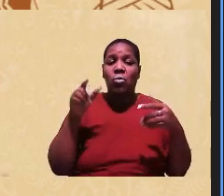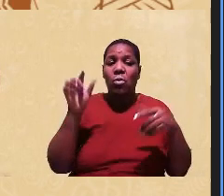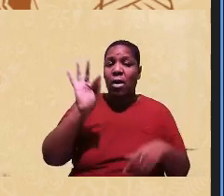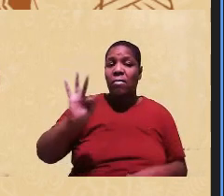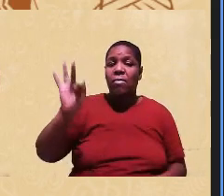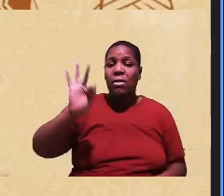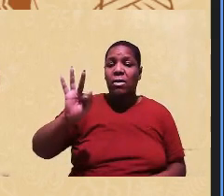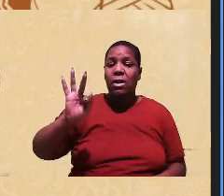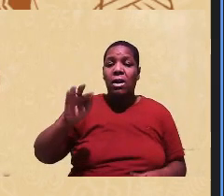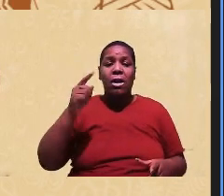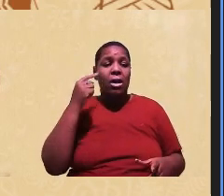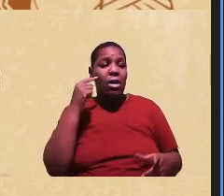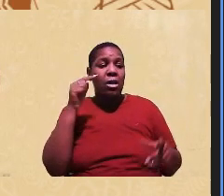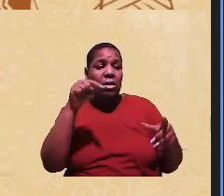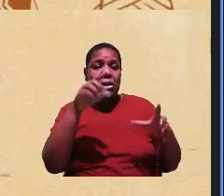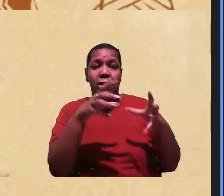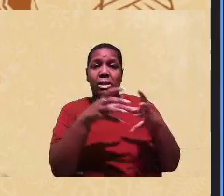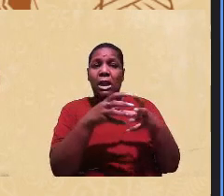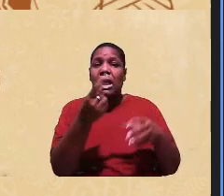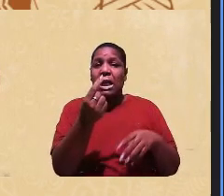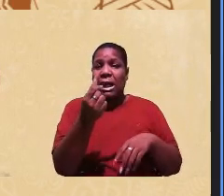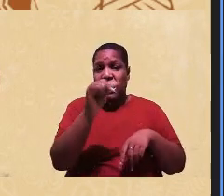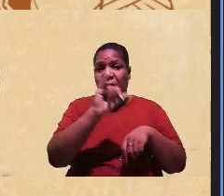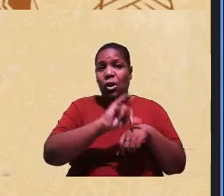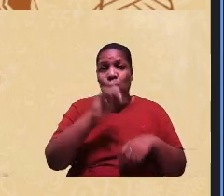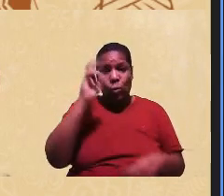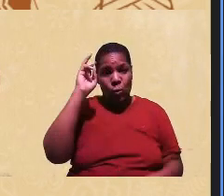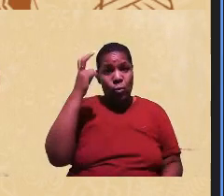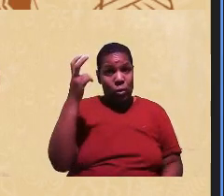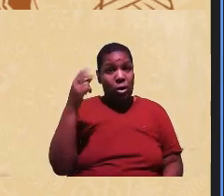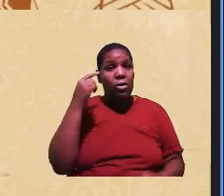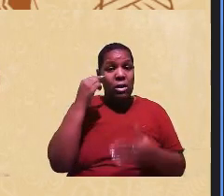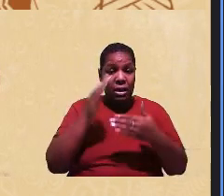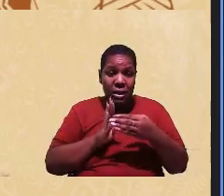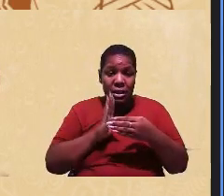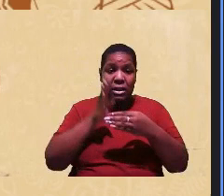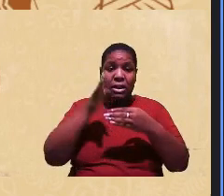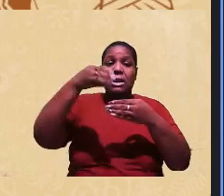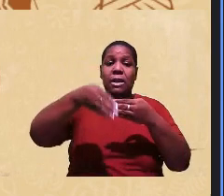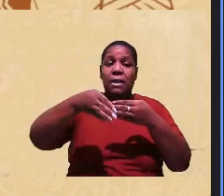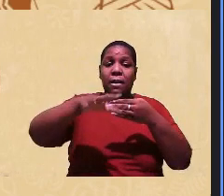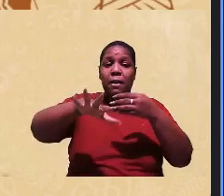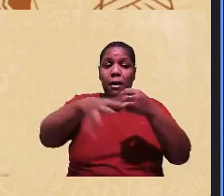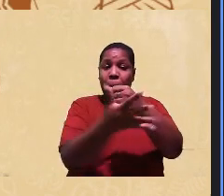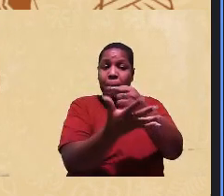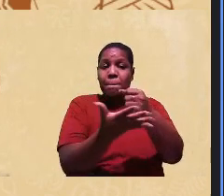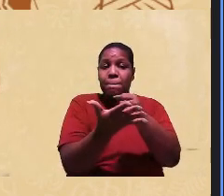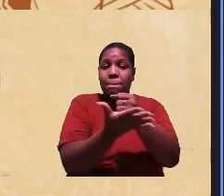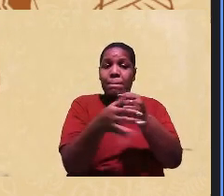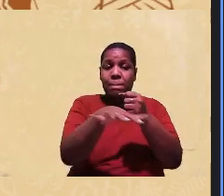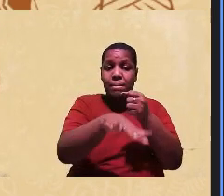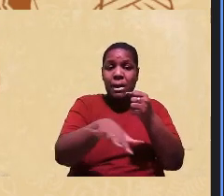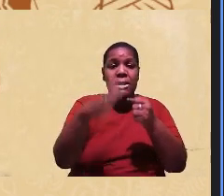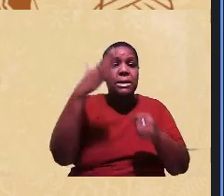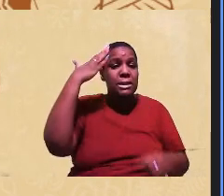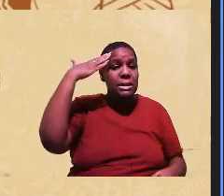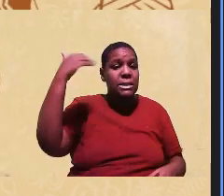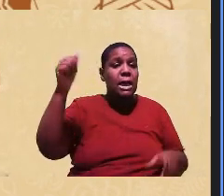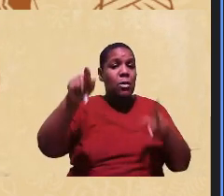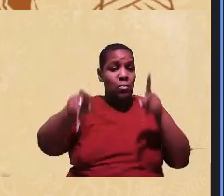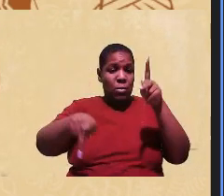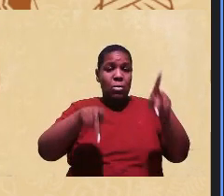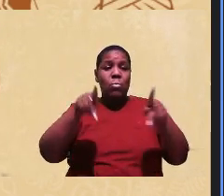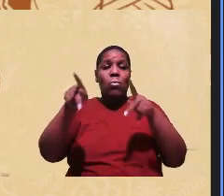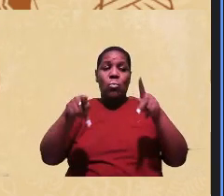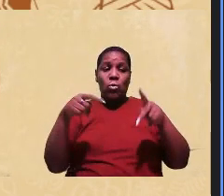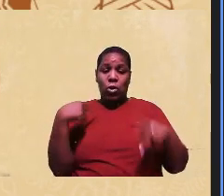ou ao capital cultural precisa transpor e ir para as bases para os saberes populares a